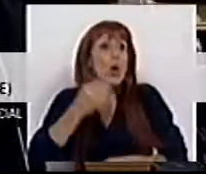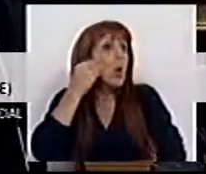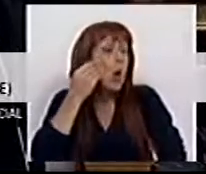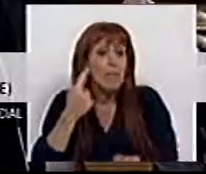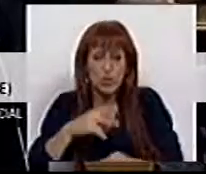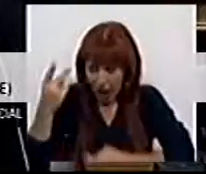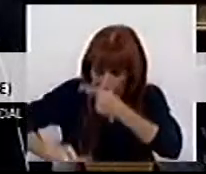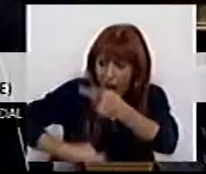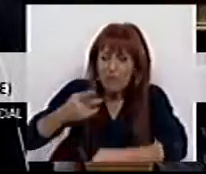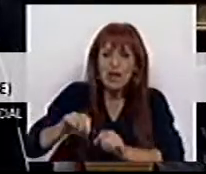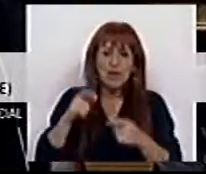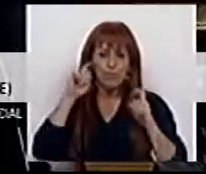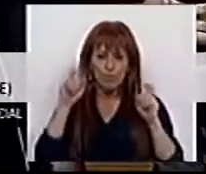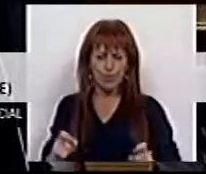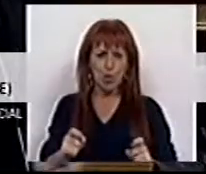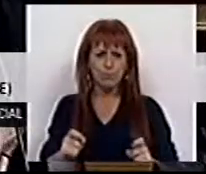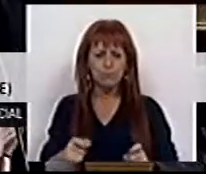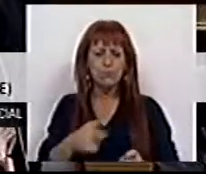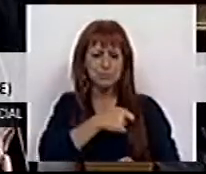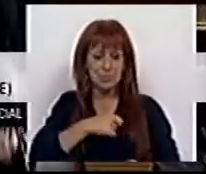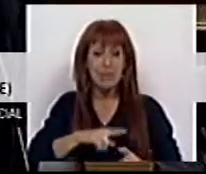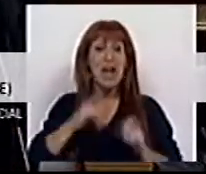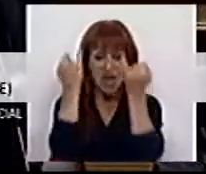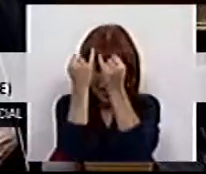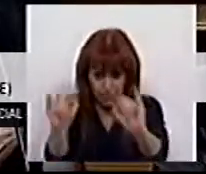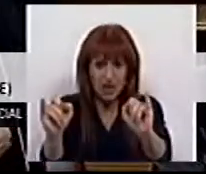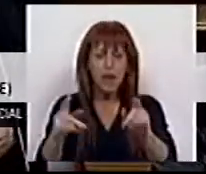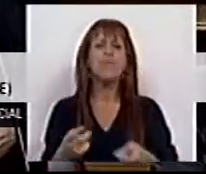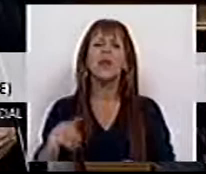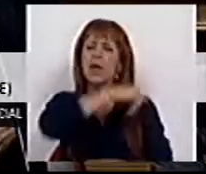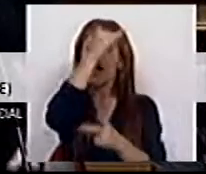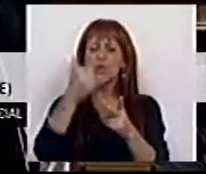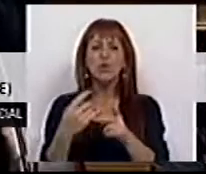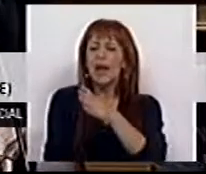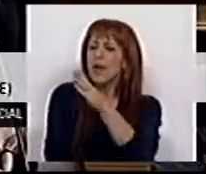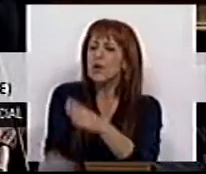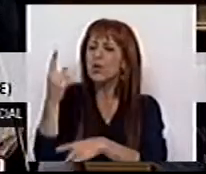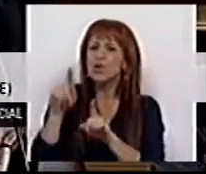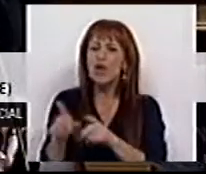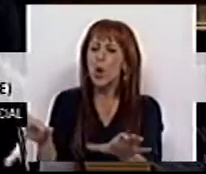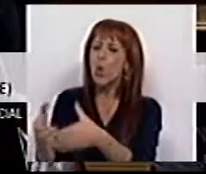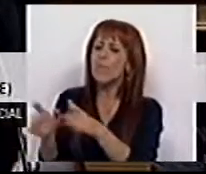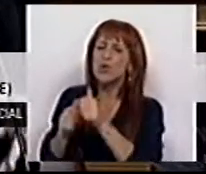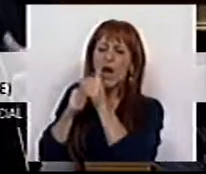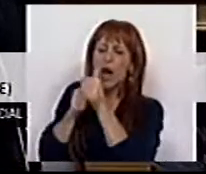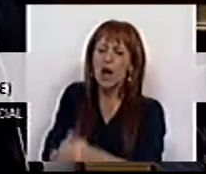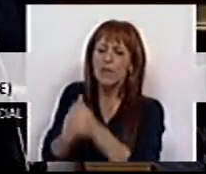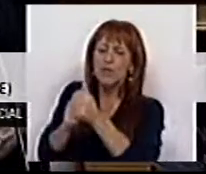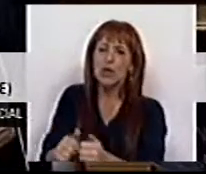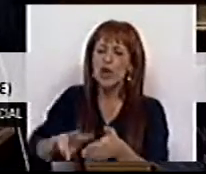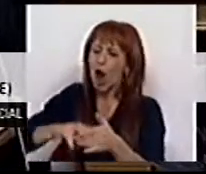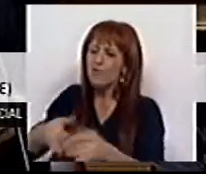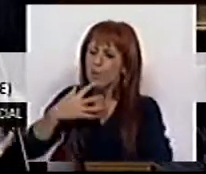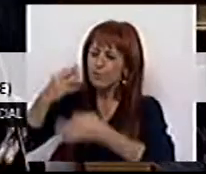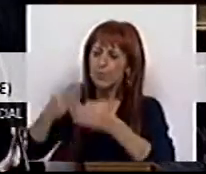com uma avaliação, uma auditoria realmente independente. E, em segundo lugar, a criação de comissões de acompanhamento, toda a